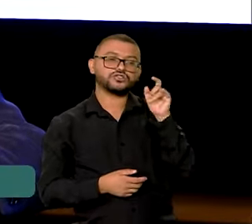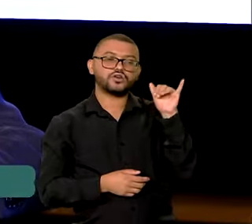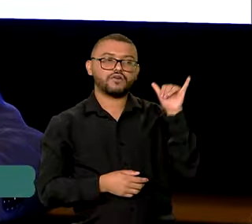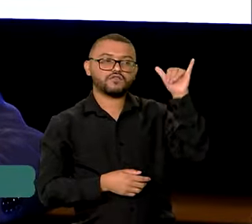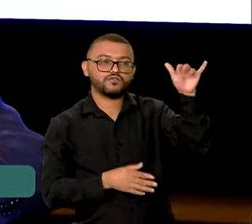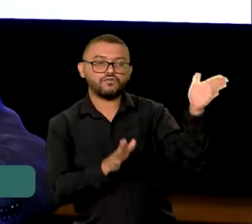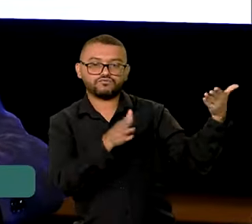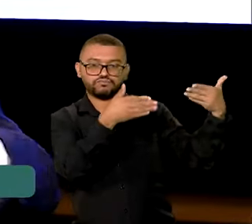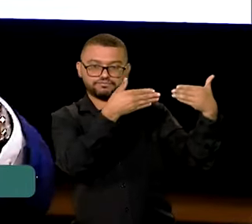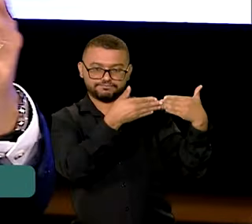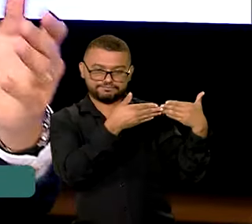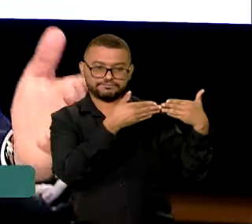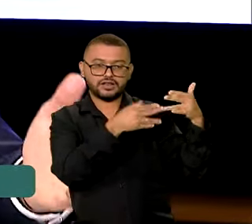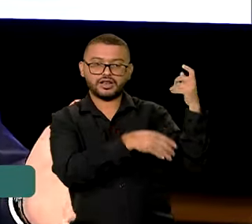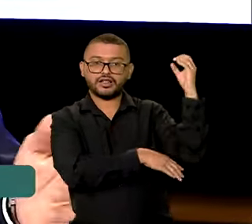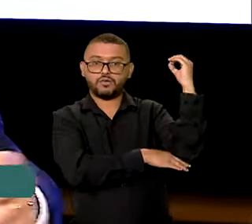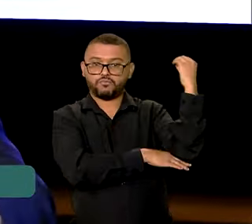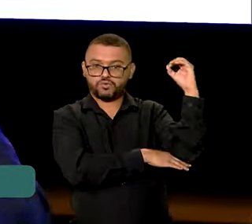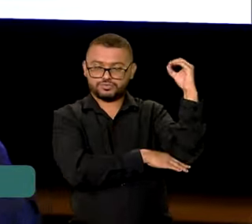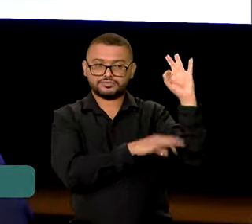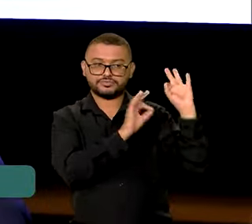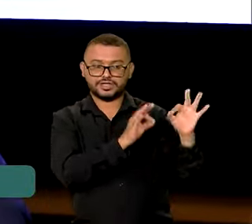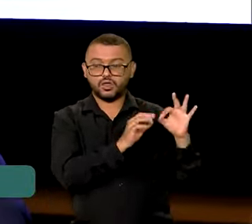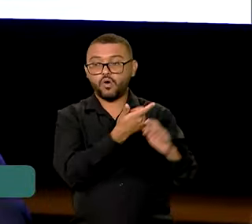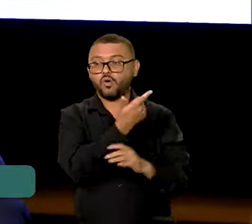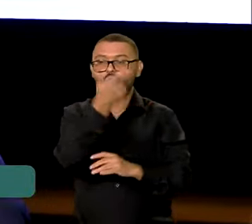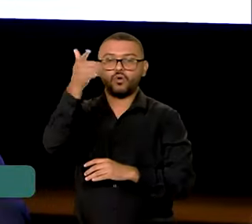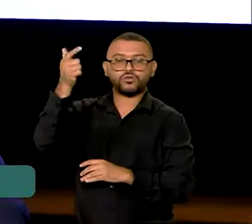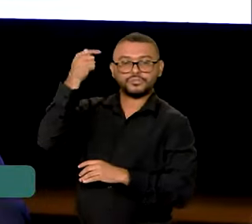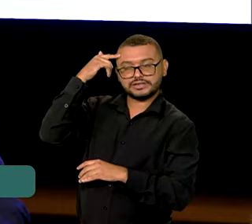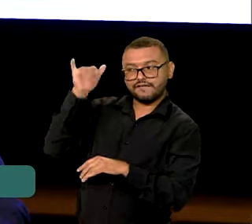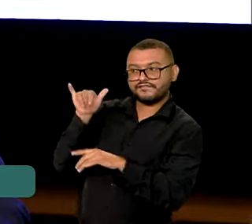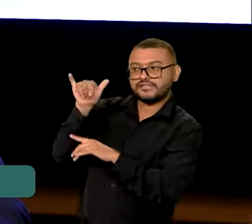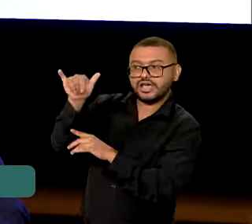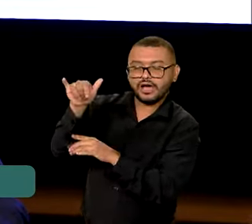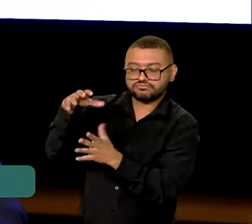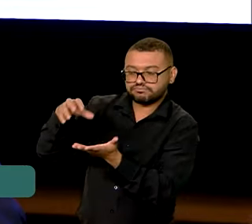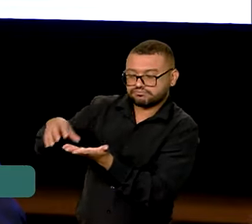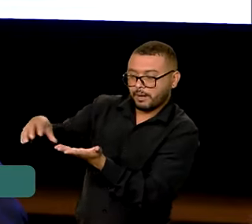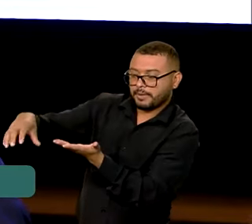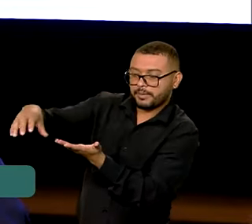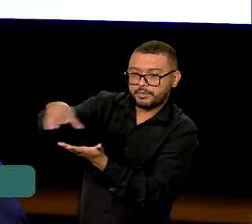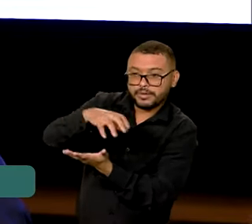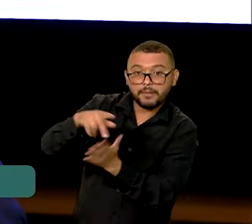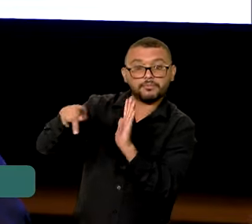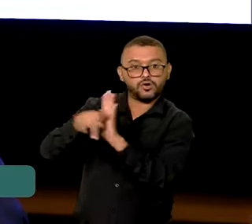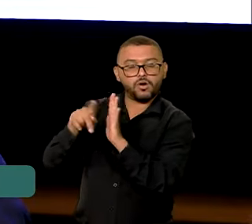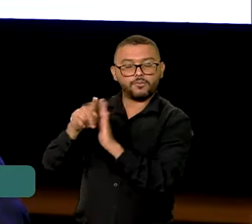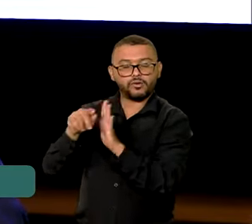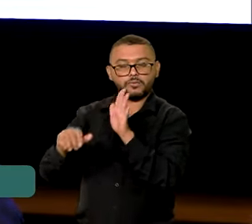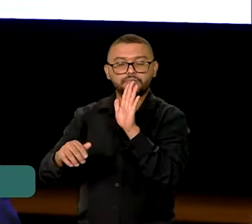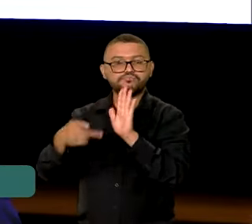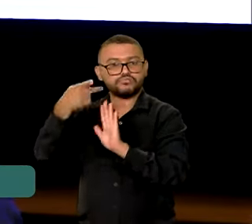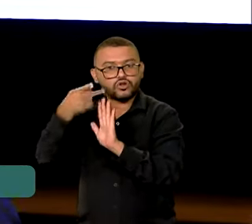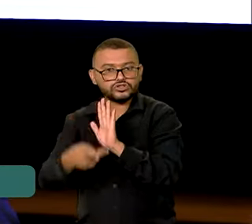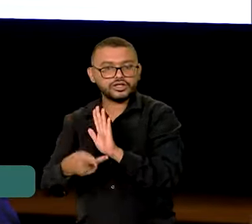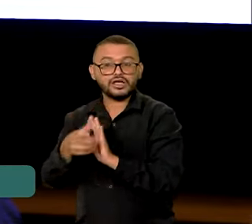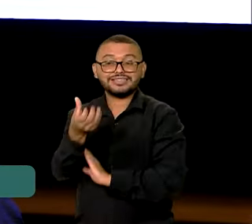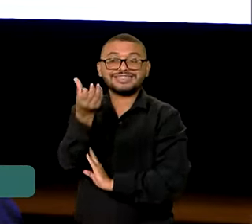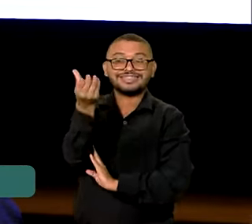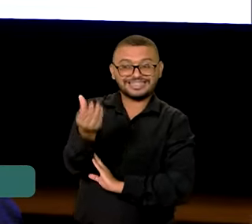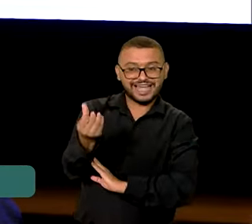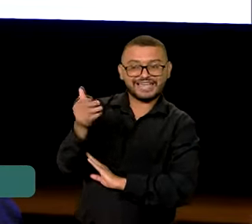fechado, a gente está ampliando e ampliamos os voos regionais na primeira etapa do programa dos seis